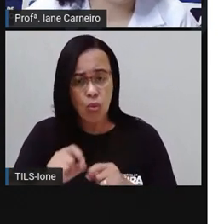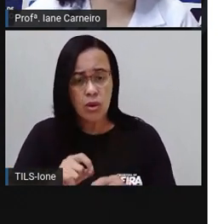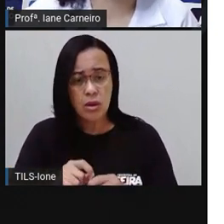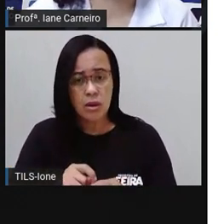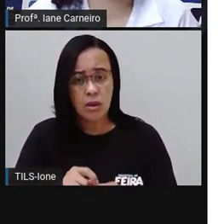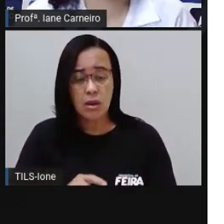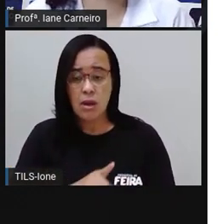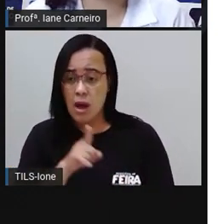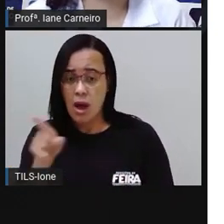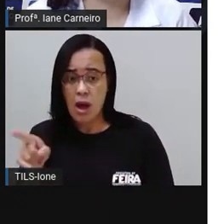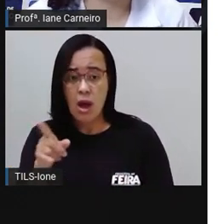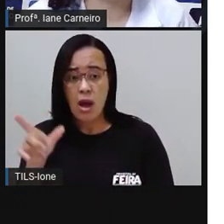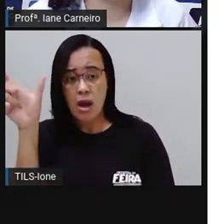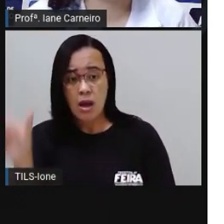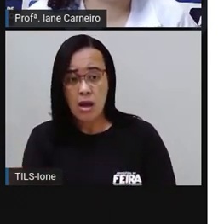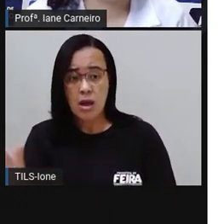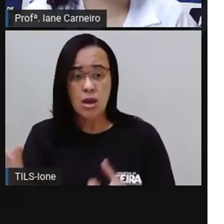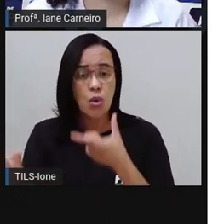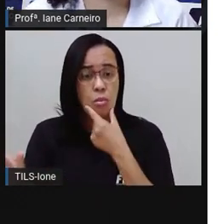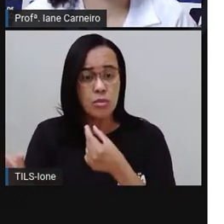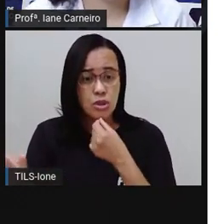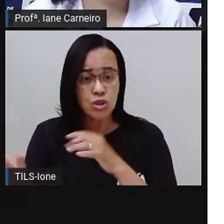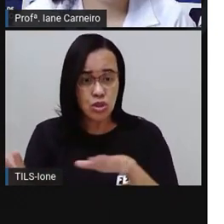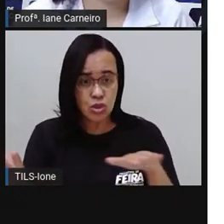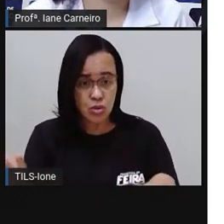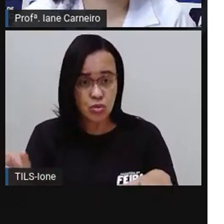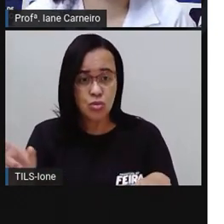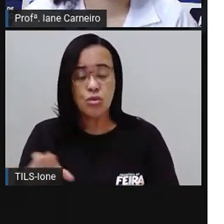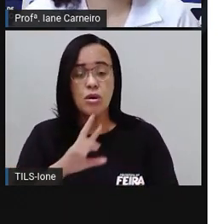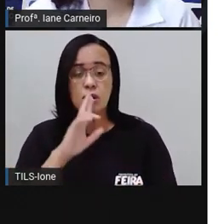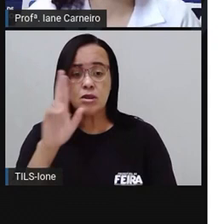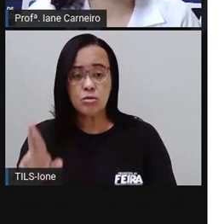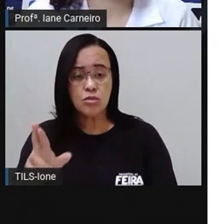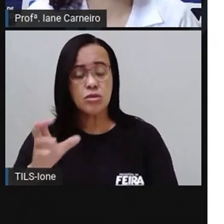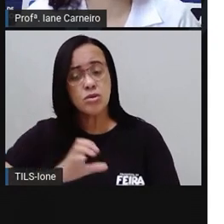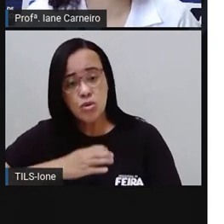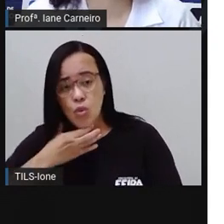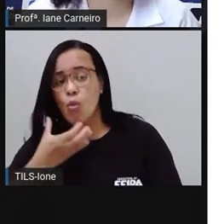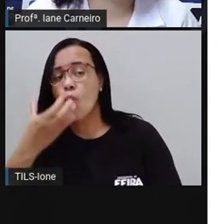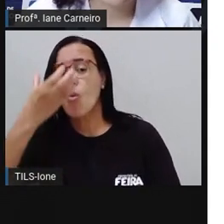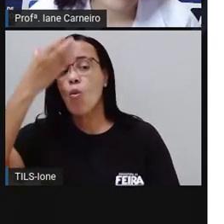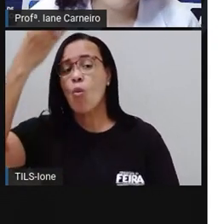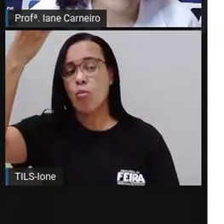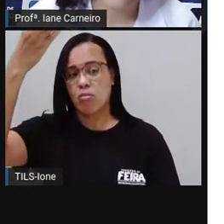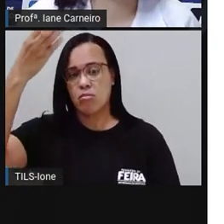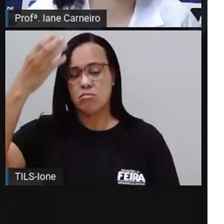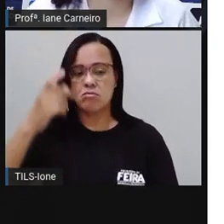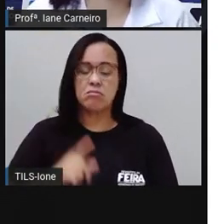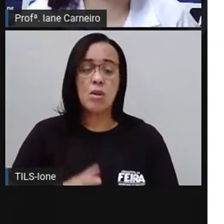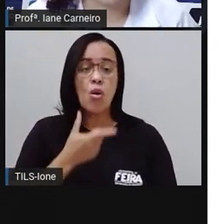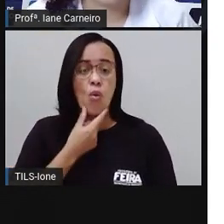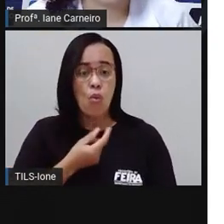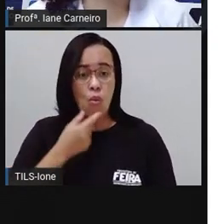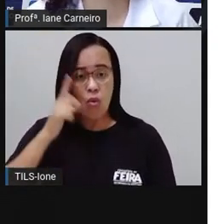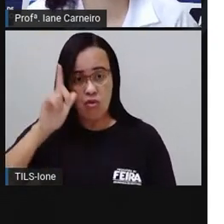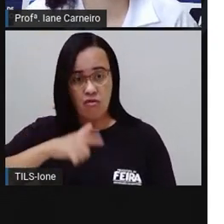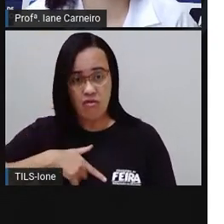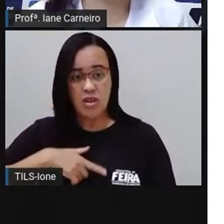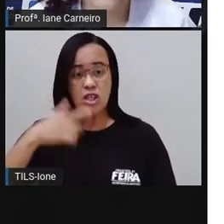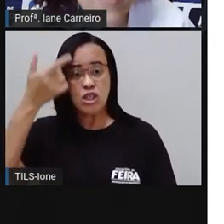comprido, respondeu Theo. Ah, e o Duende voltou a se agachar para pensar.